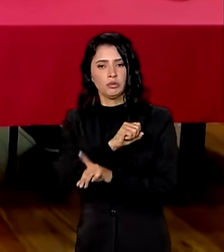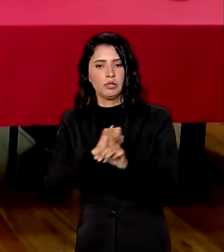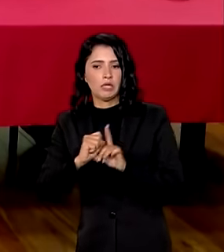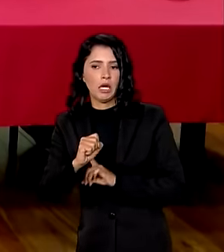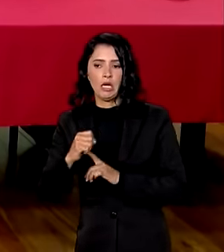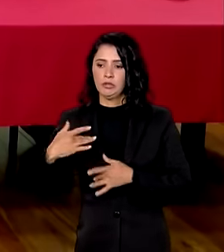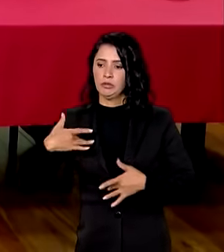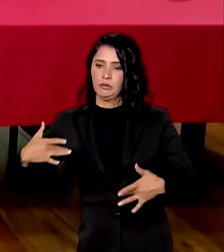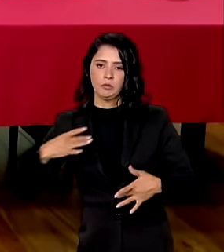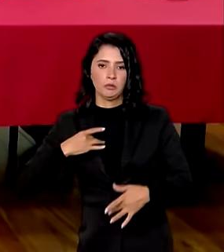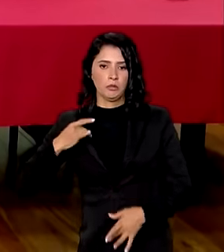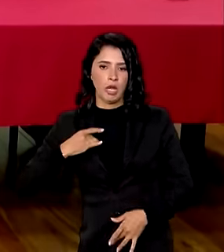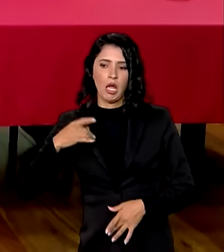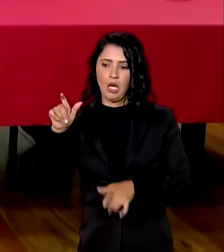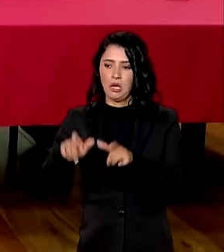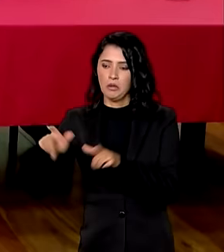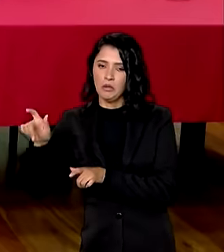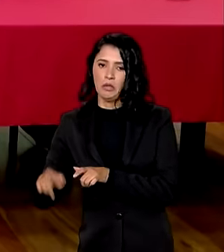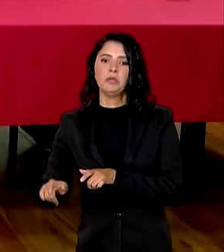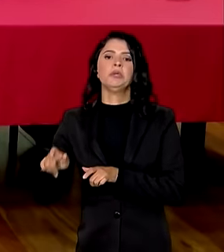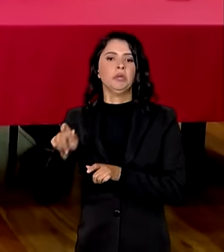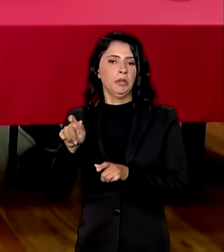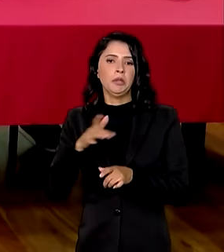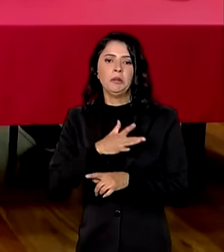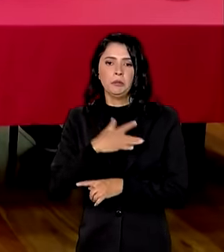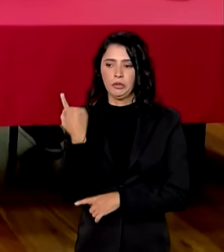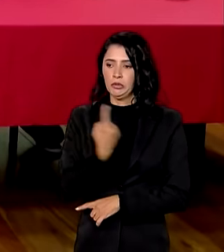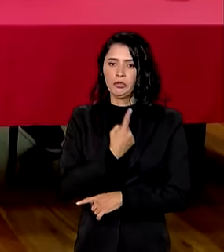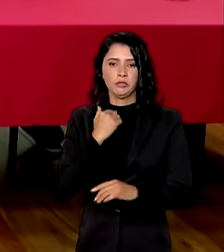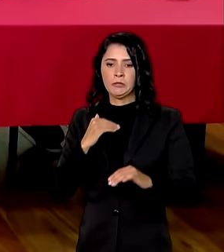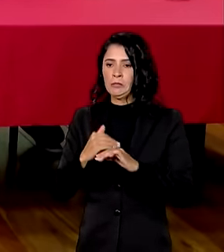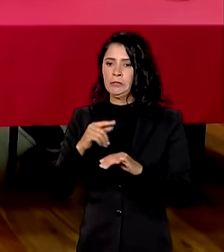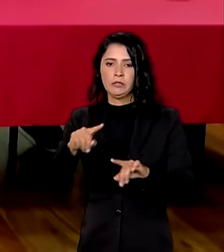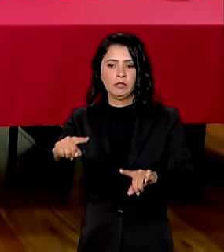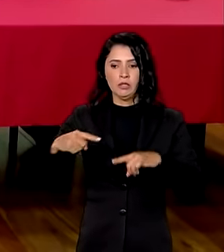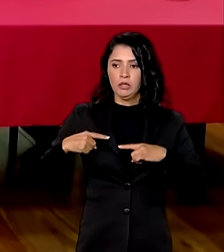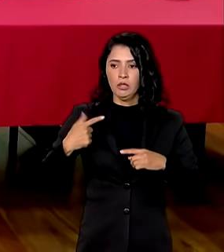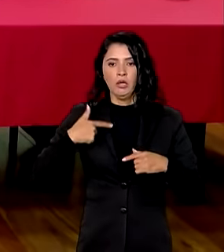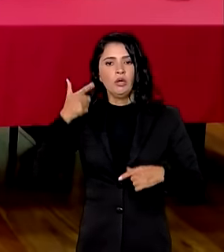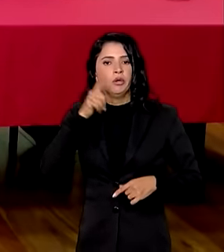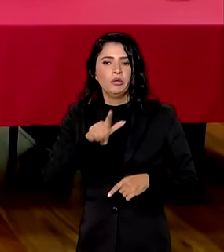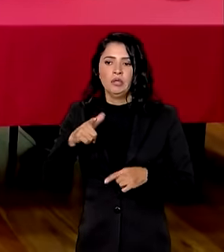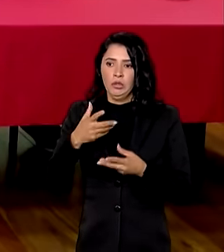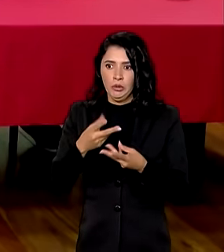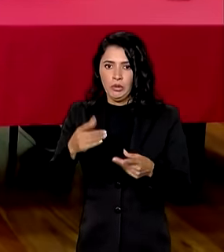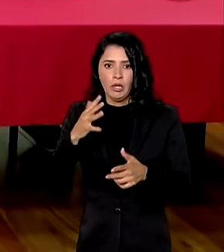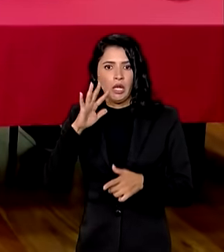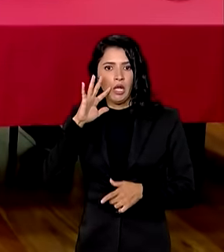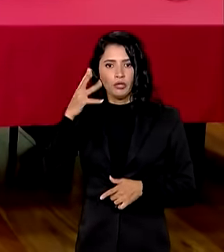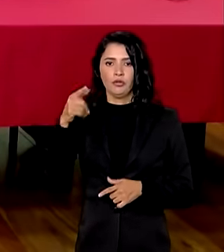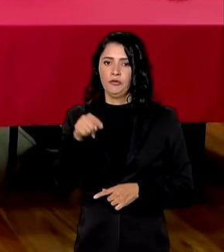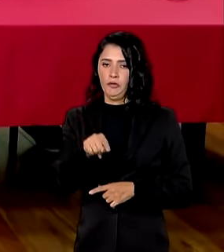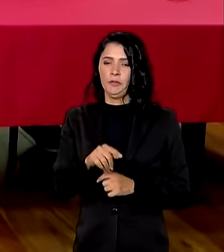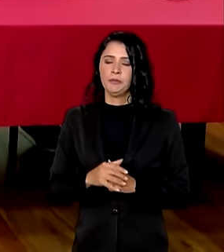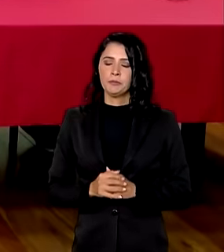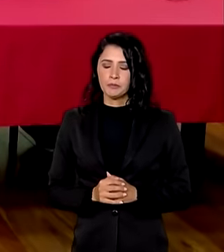para a gente poder estar à altura desse desafio que está colocado para nós nesse momento.